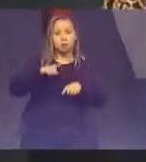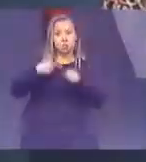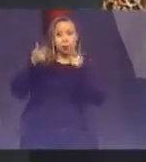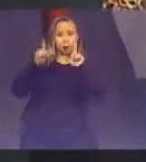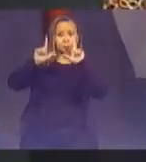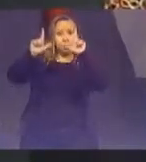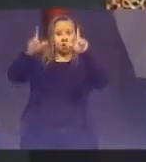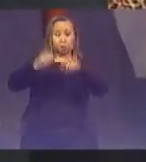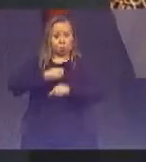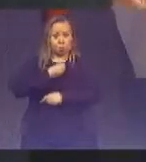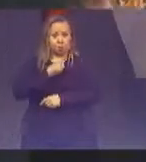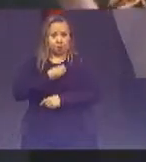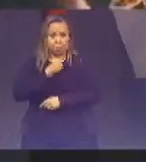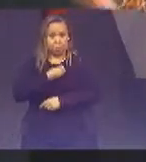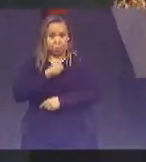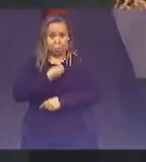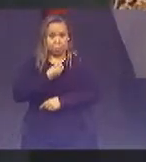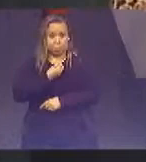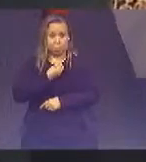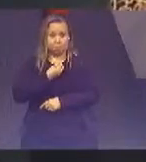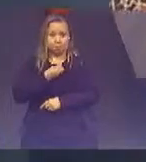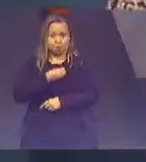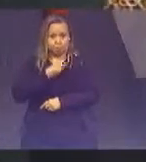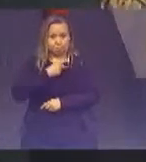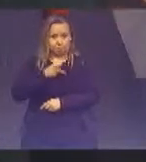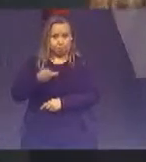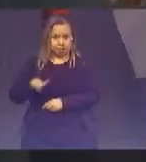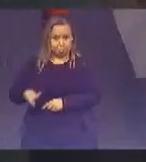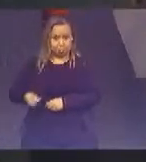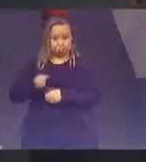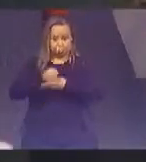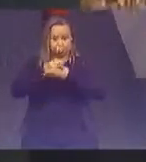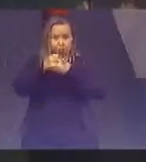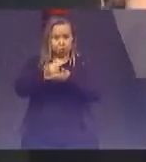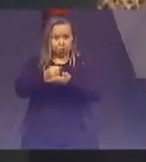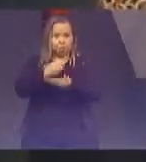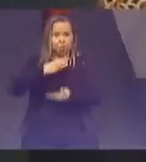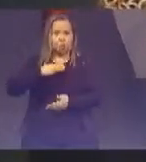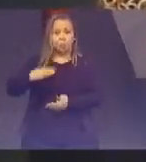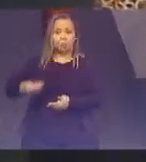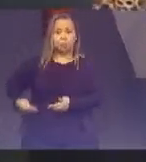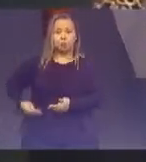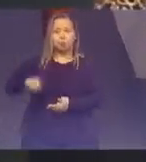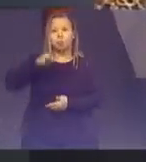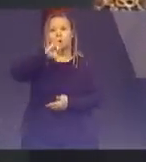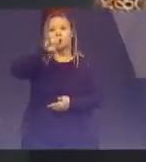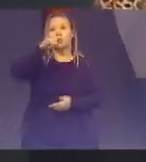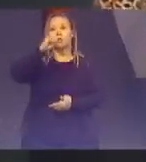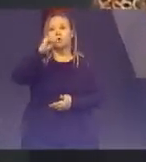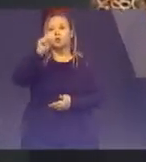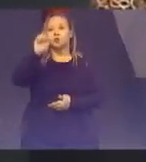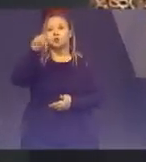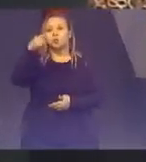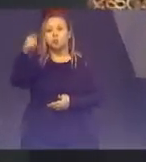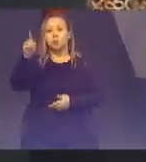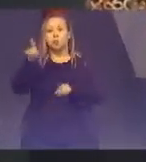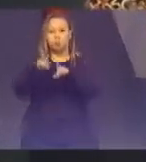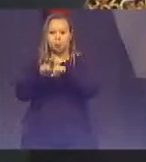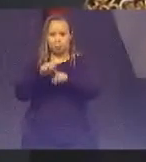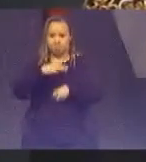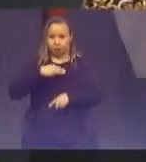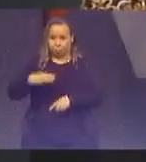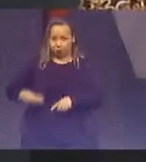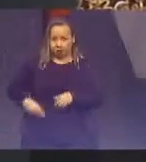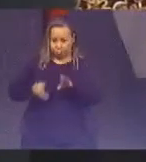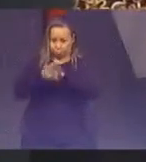presença do... presidido, com o acolhimento e a presença do ministro João Otávio Noronha e do ministro, presidente do Conselho